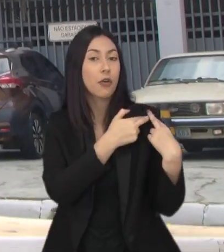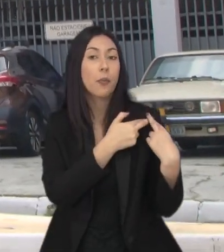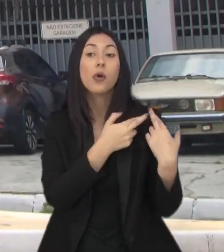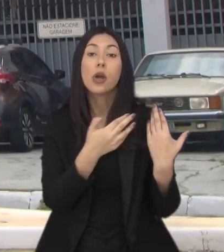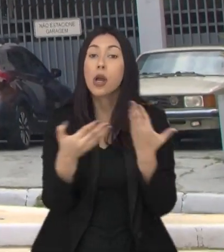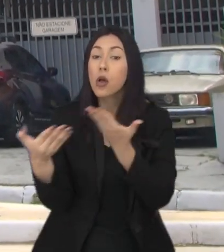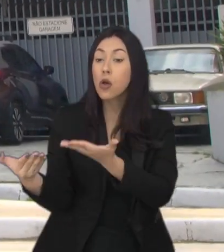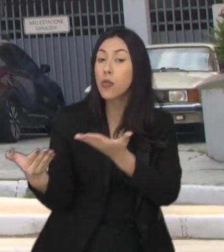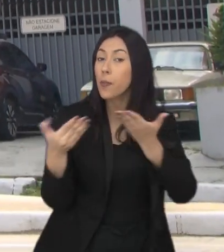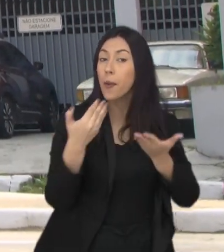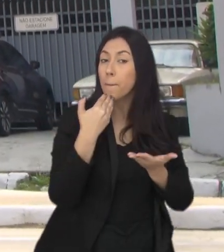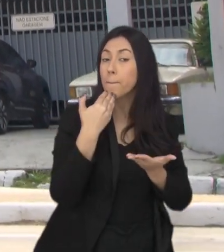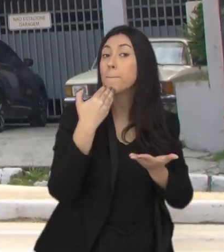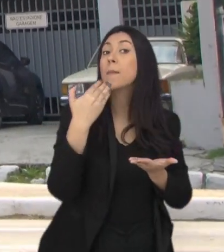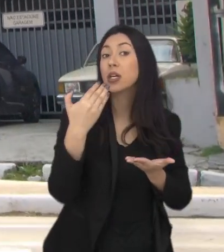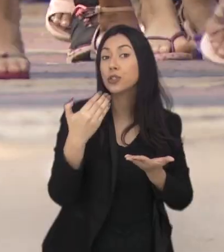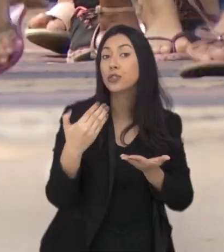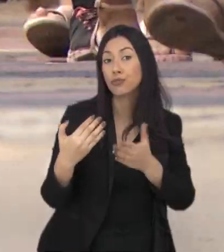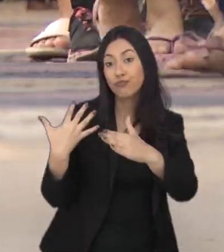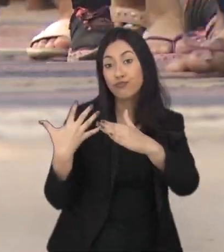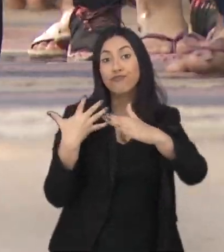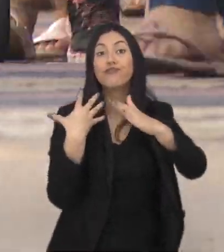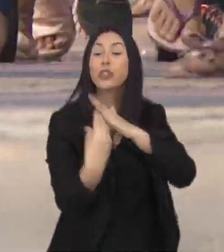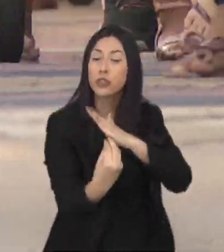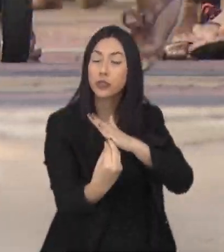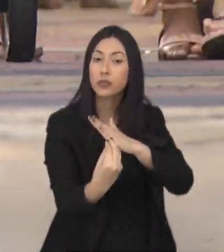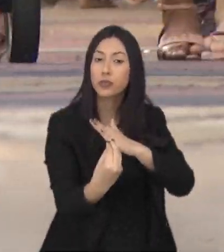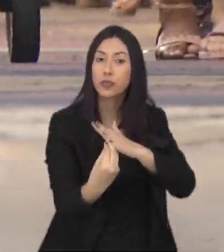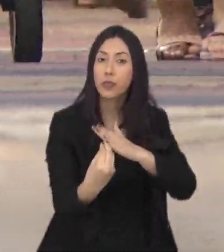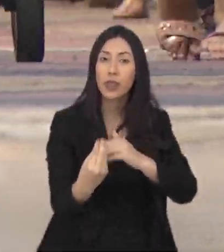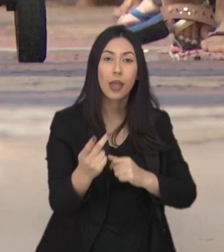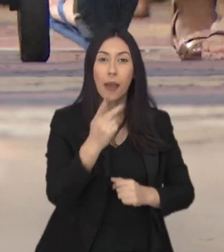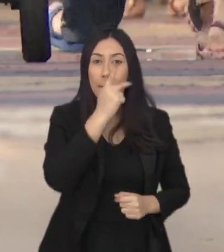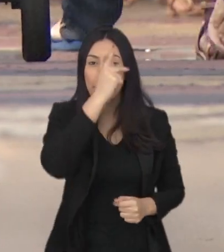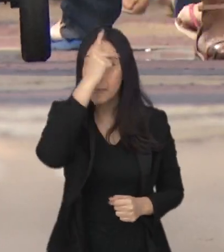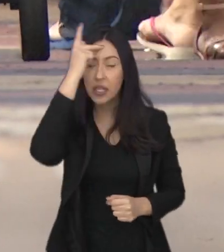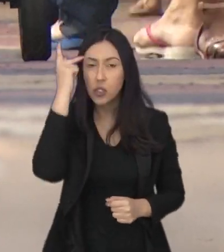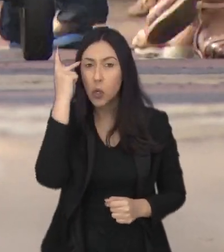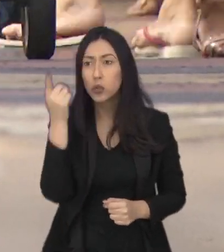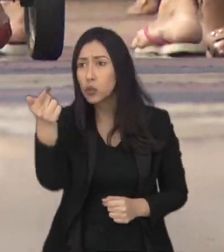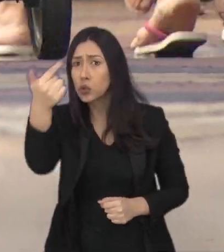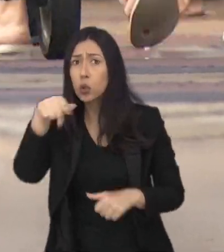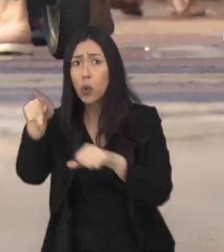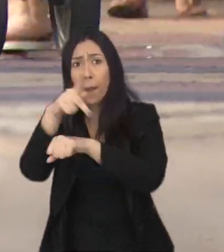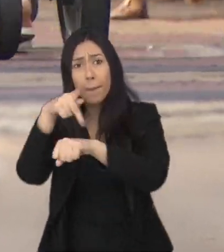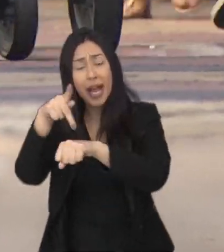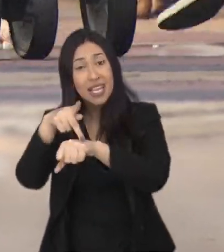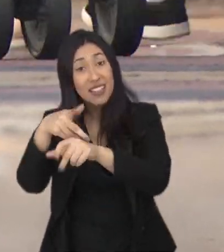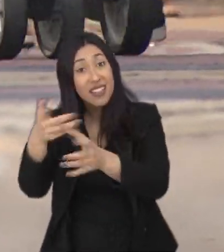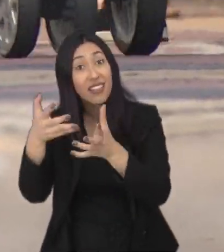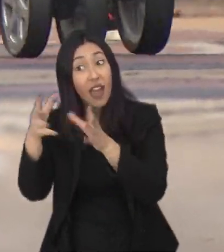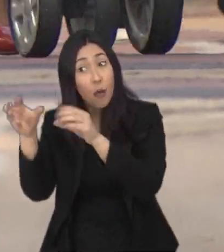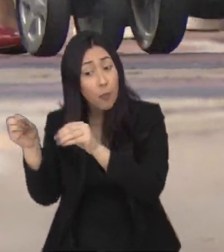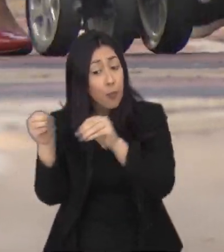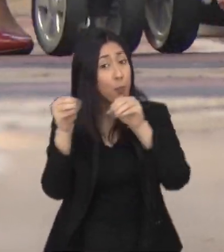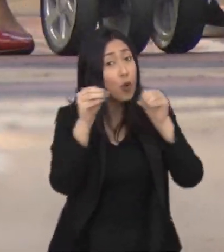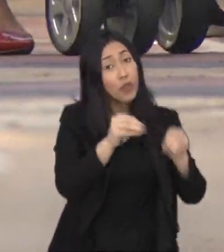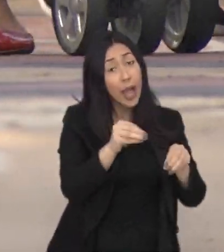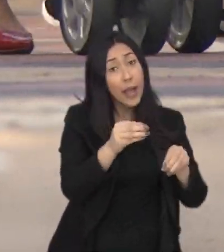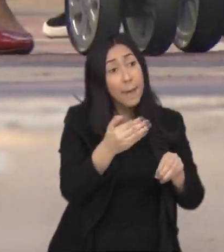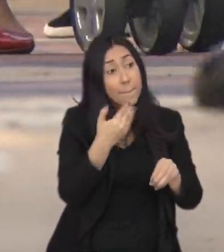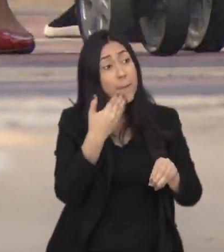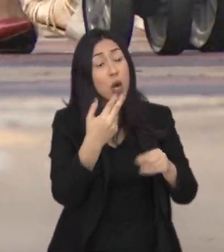receber os pedidos de refúgio. O cidadão estrangeiro que deseja solicitar proteção do Estado brasileiro